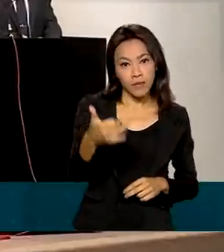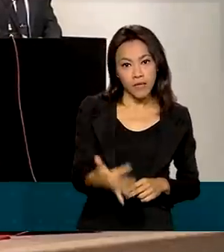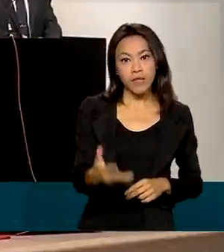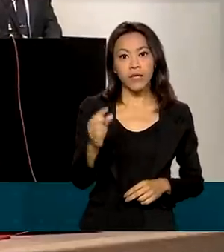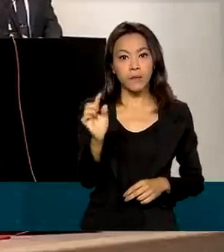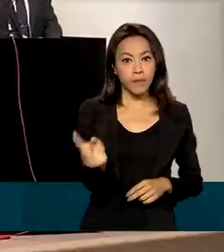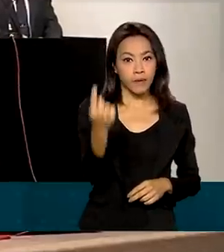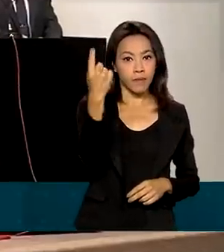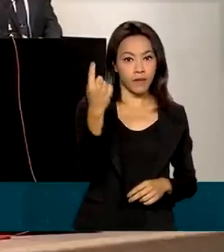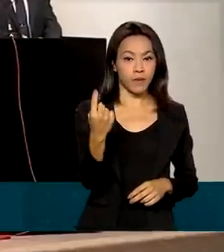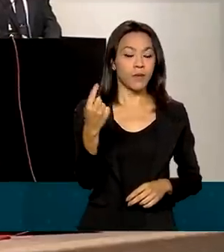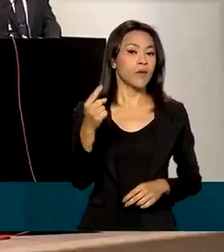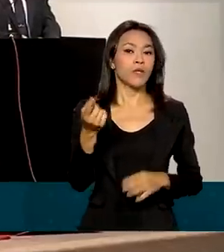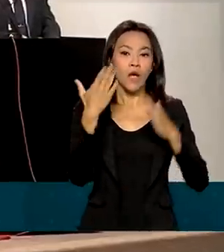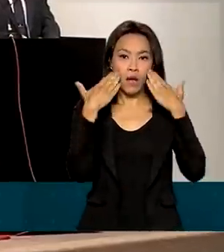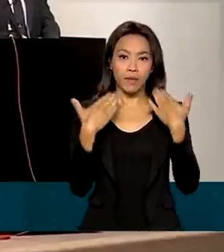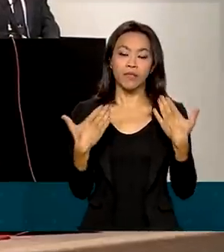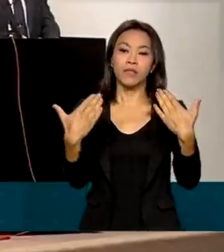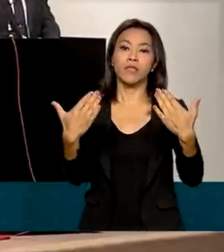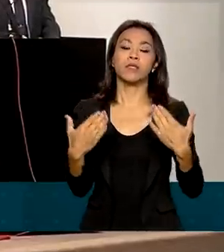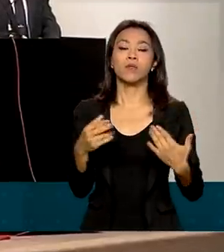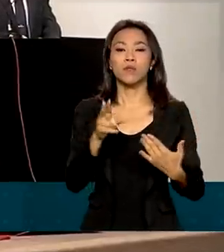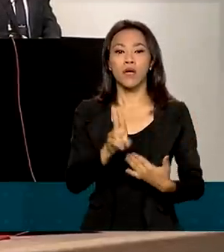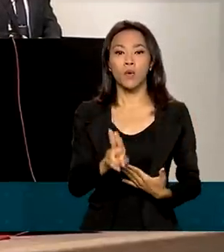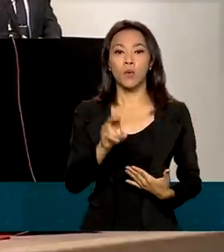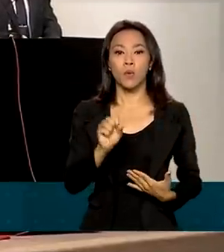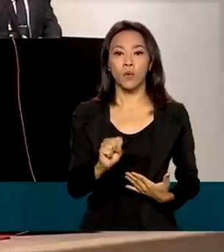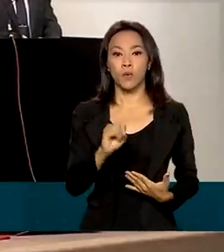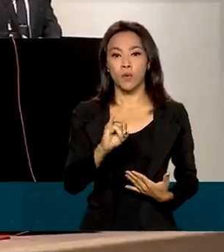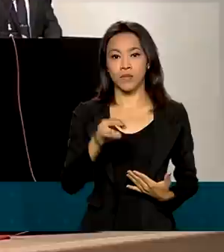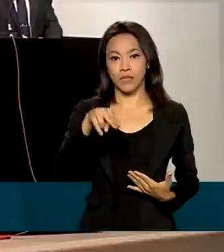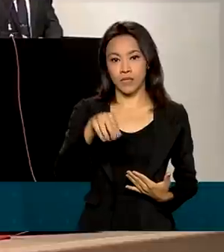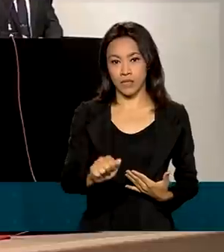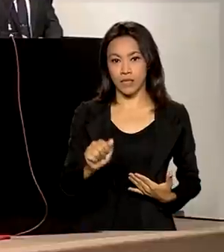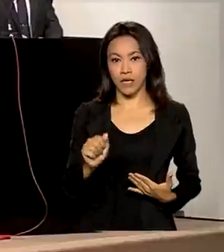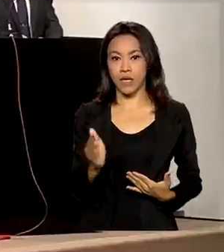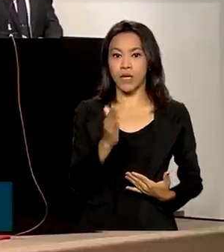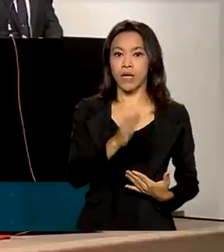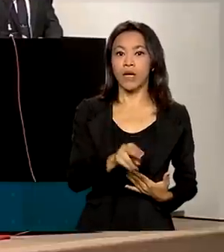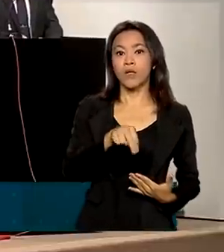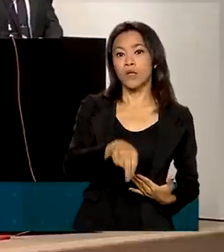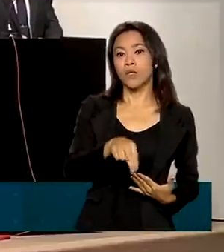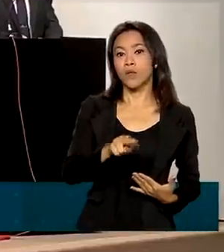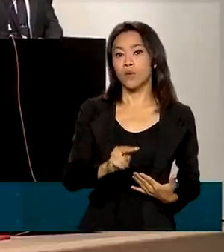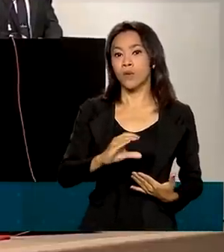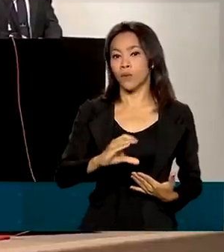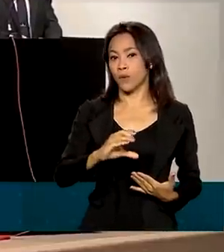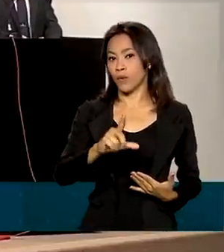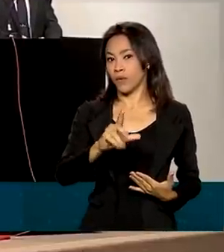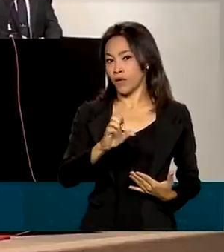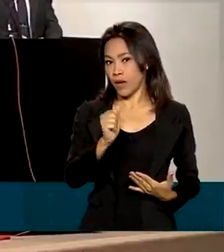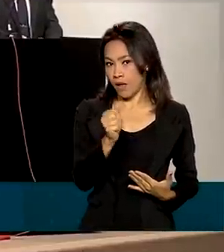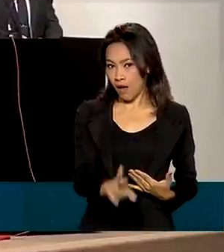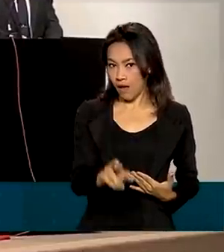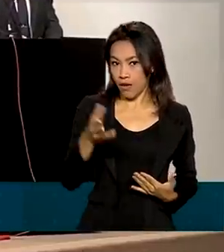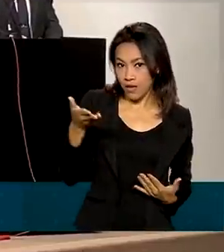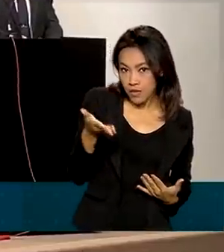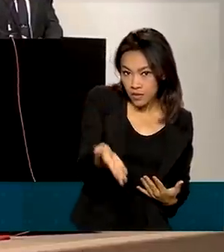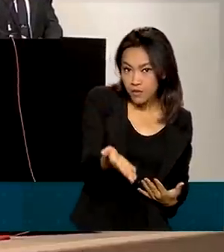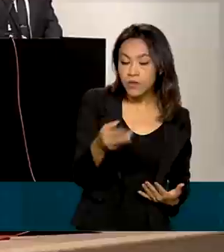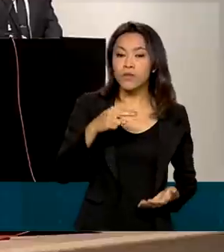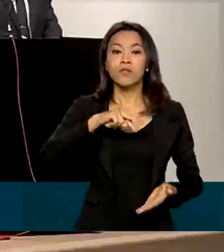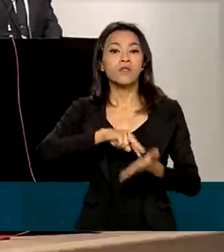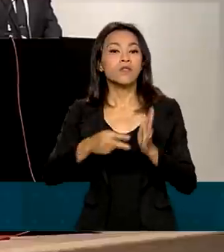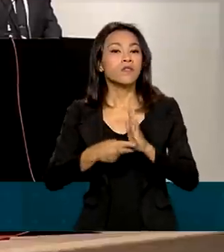uma nova usina nuclear no horizonte, além de Angra 3. Isso sinaliza